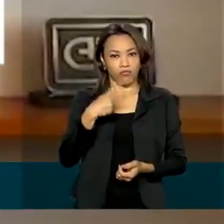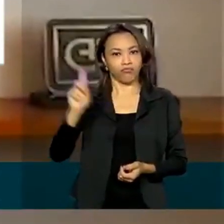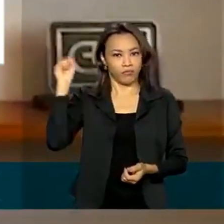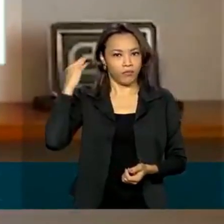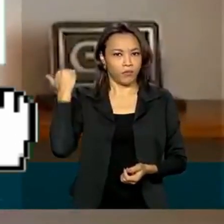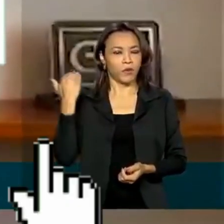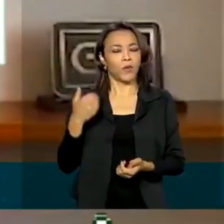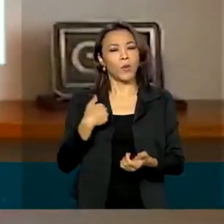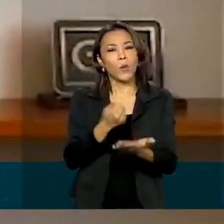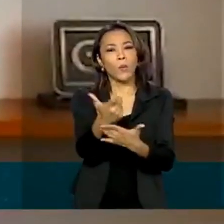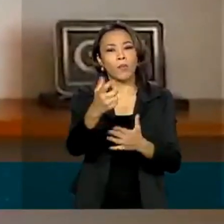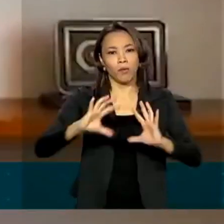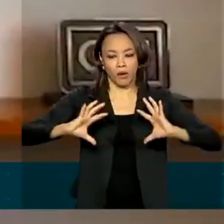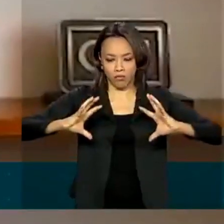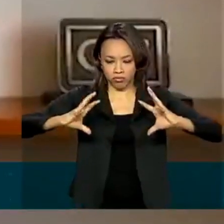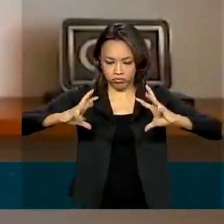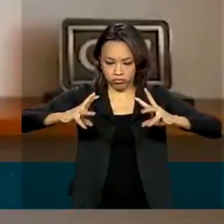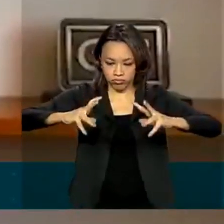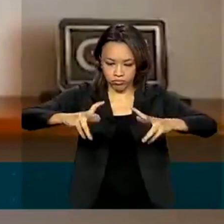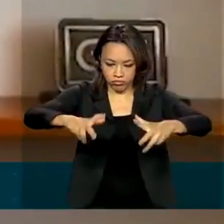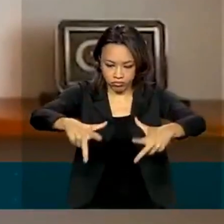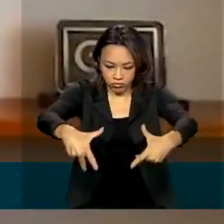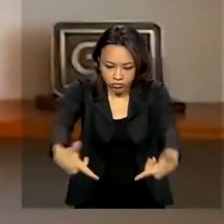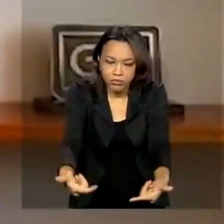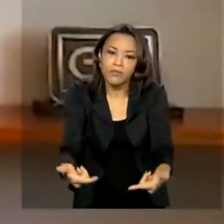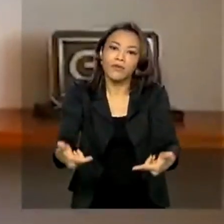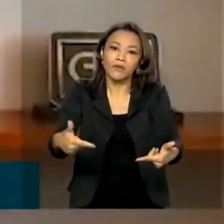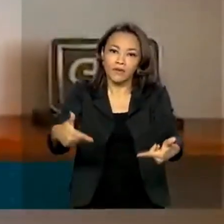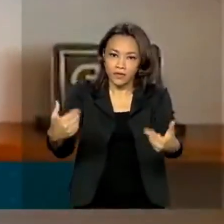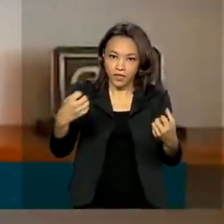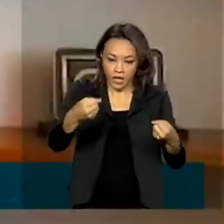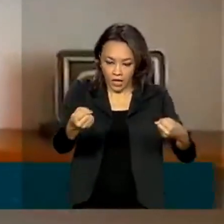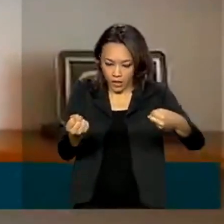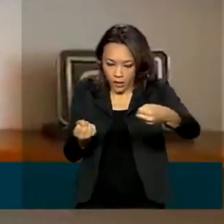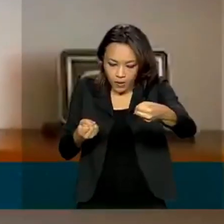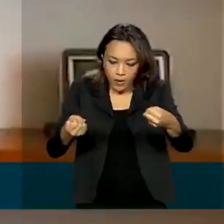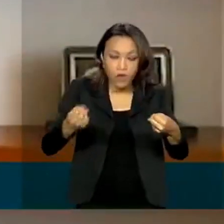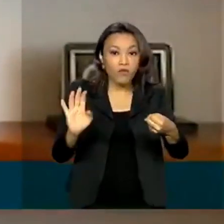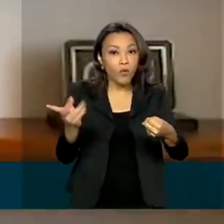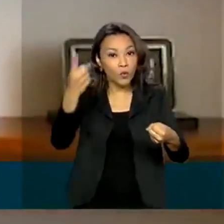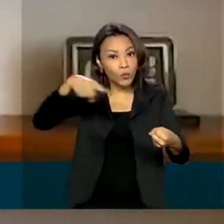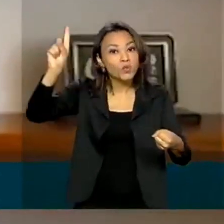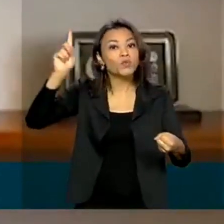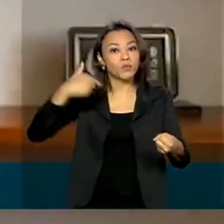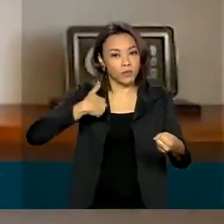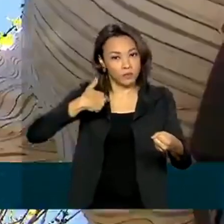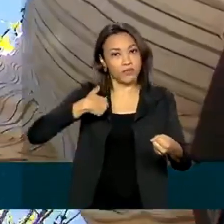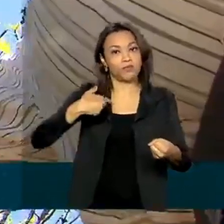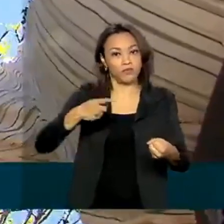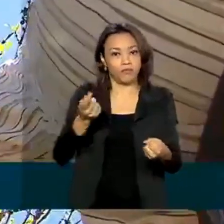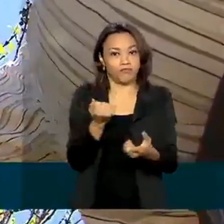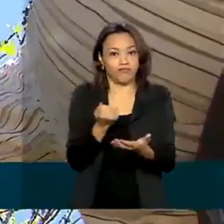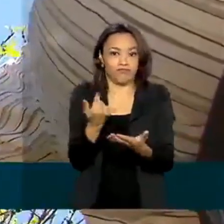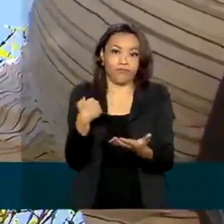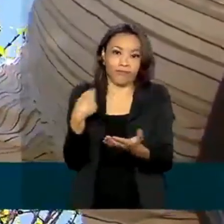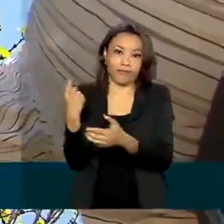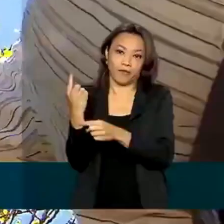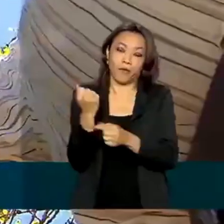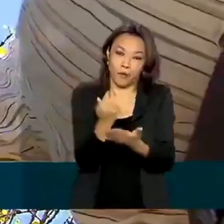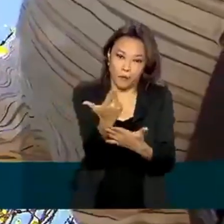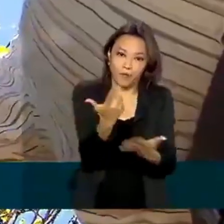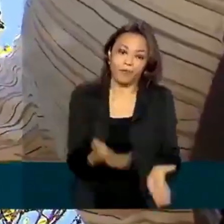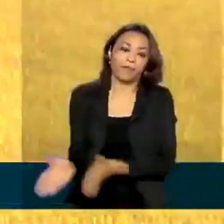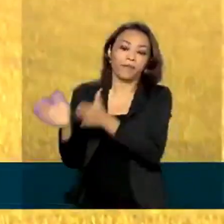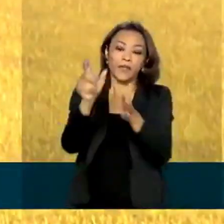uma jondira, que foi o último equipamento financiado pelo banco. Produtores de